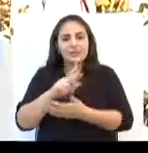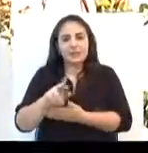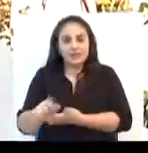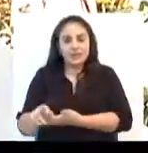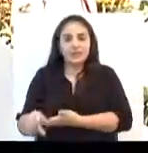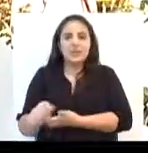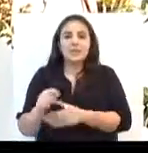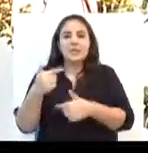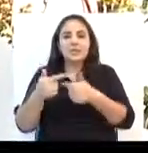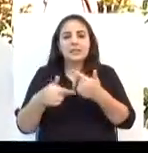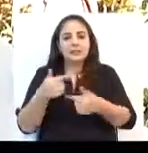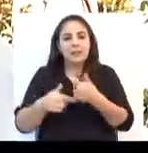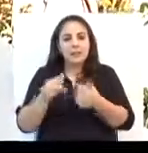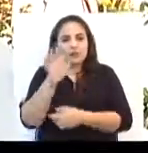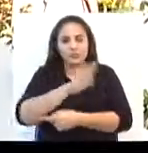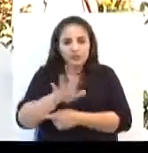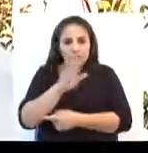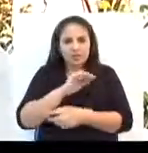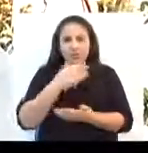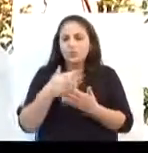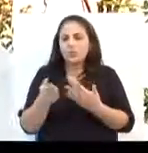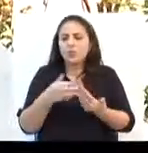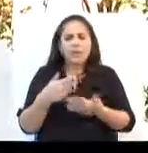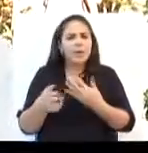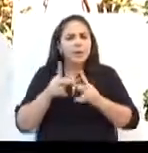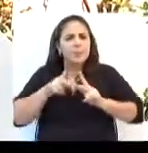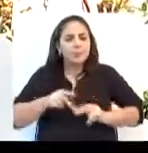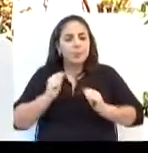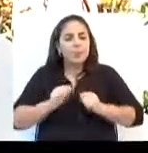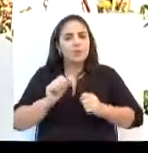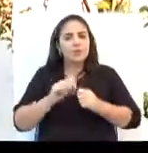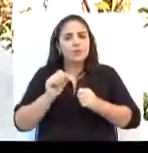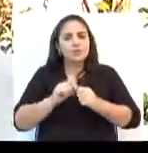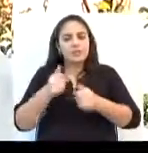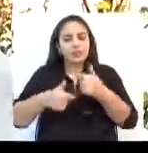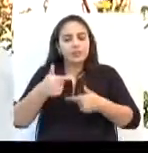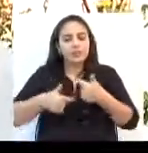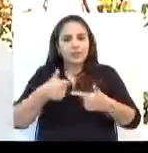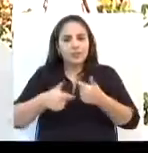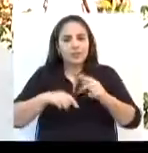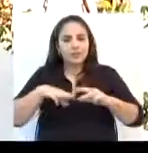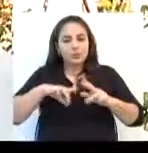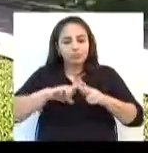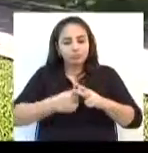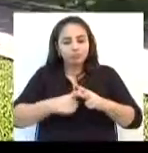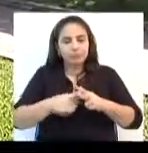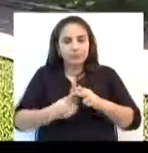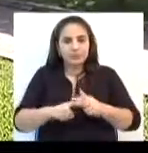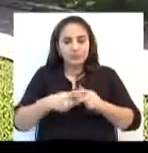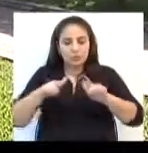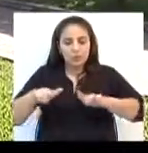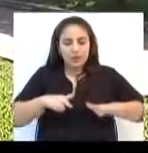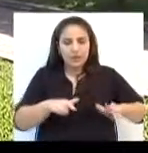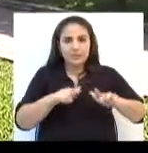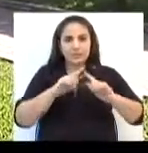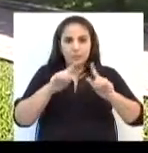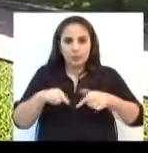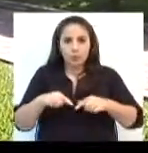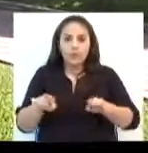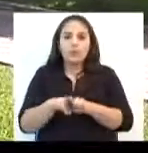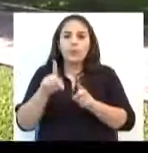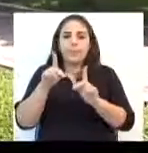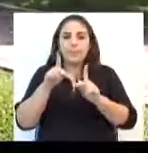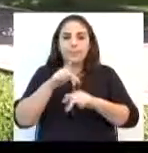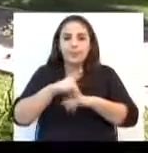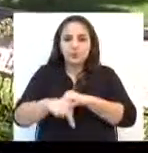disse que qualquer pessoa pode fazer o serviço de manutenção dos espaços públicos. Em Passo Fundo, o programa existe